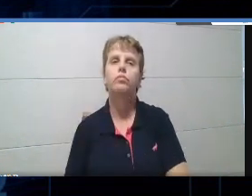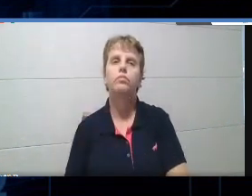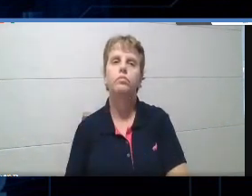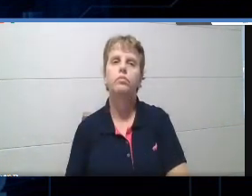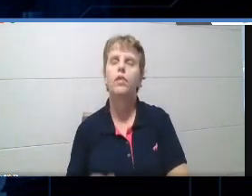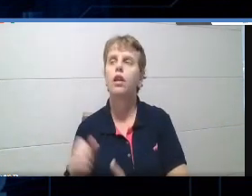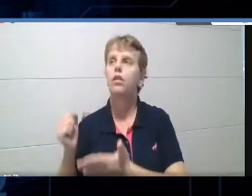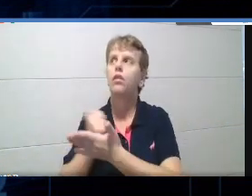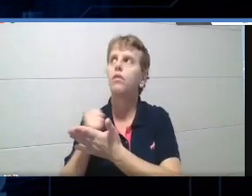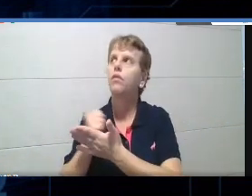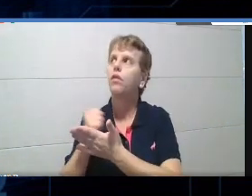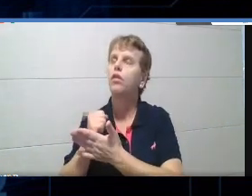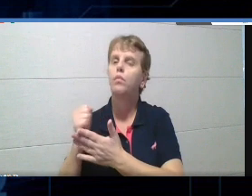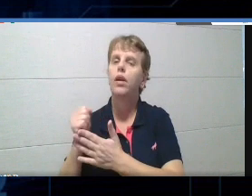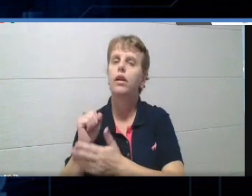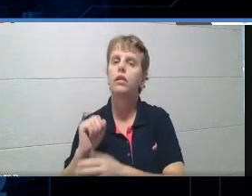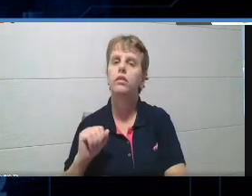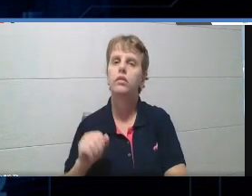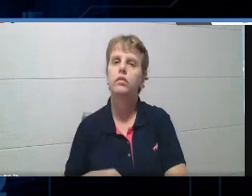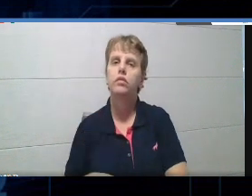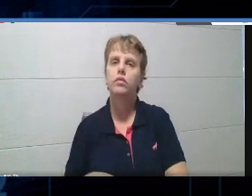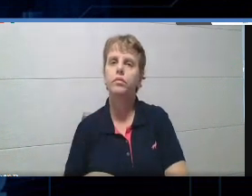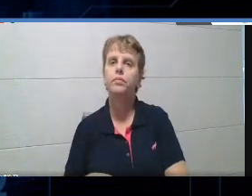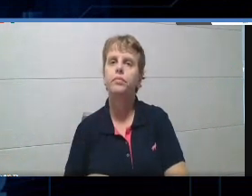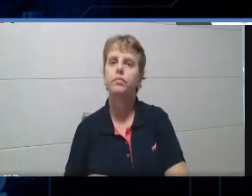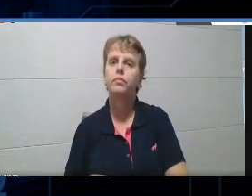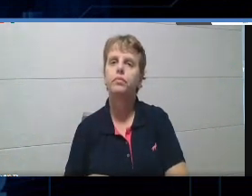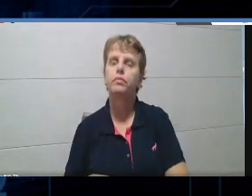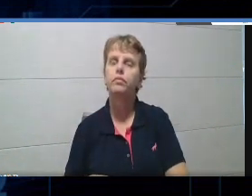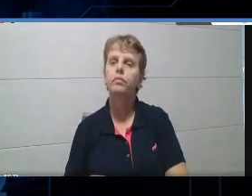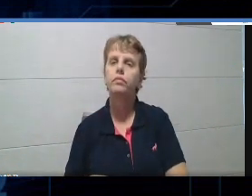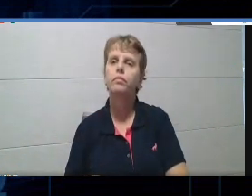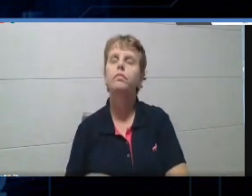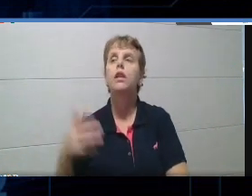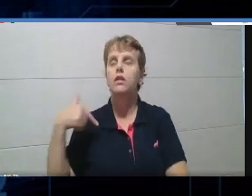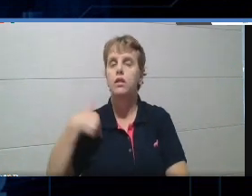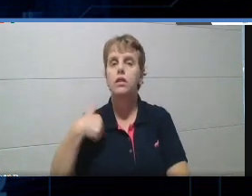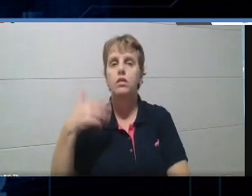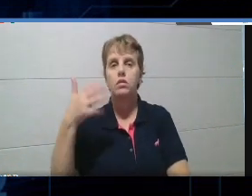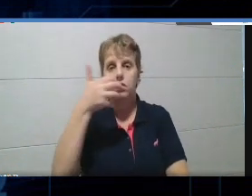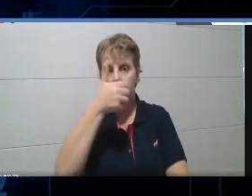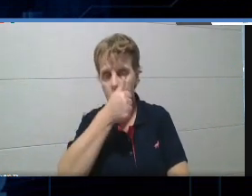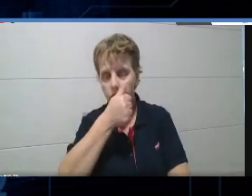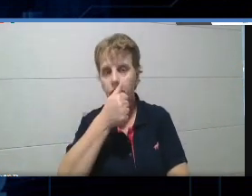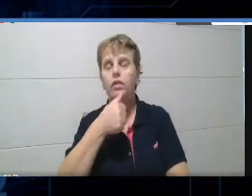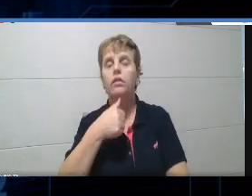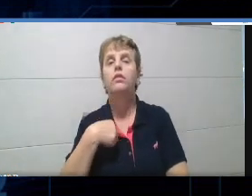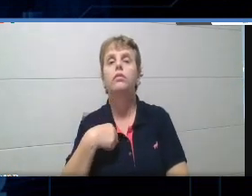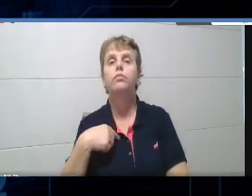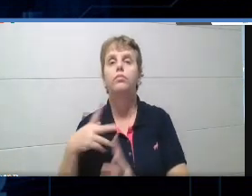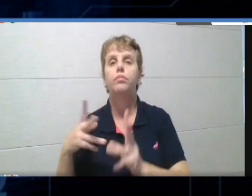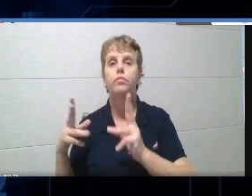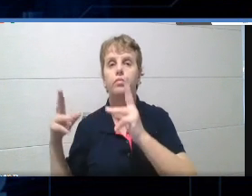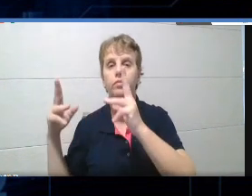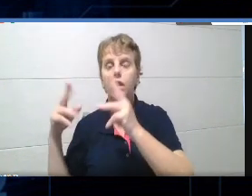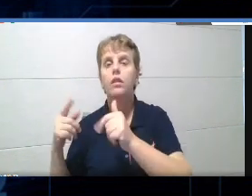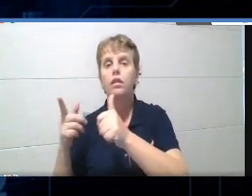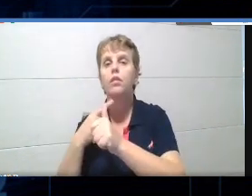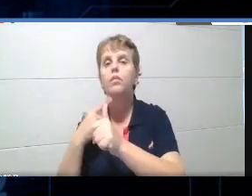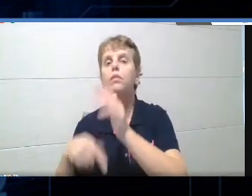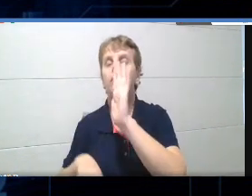apagar aqui. Vou deixar só até o A, tá? Então, eu salvei aqui. Fiz uma edição na primeira pergunta.